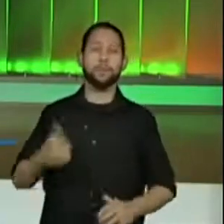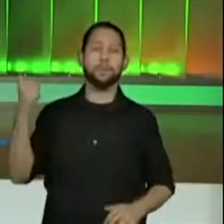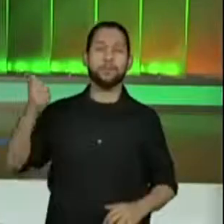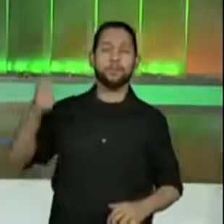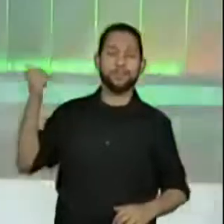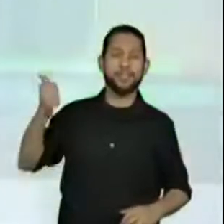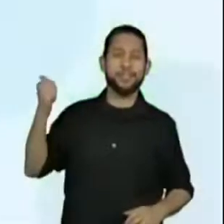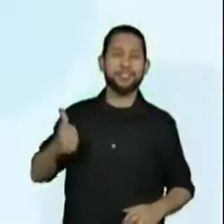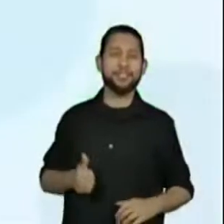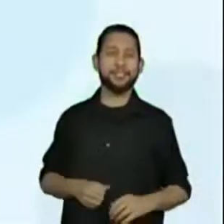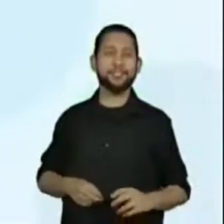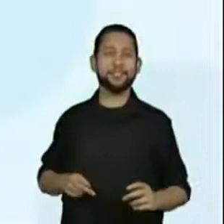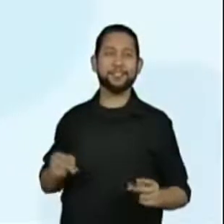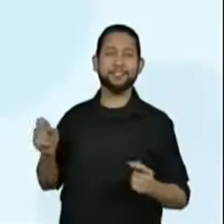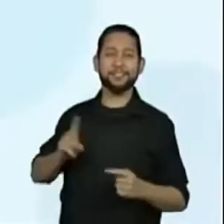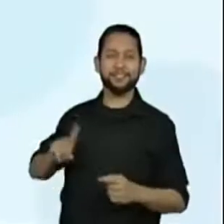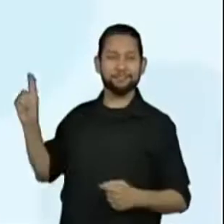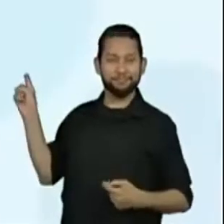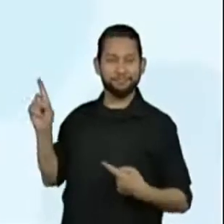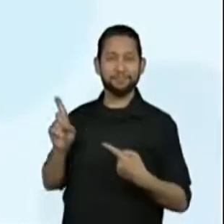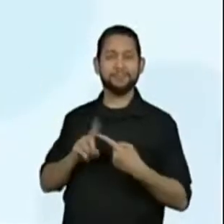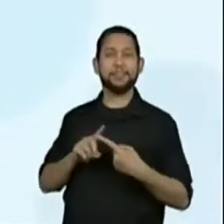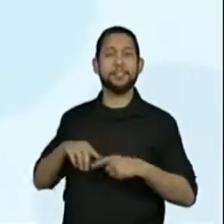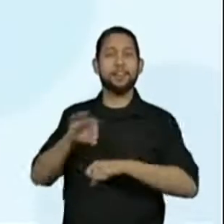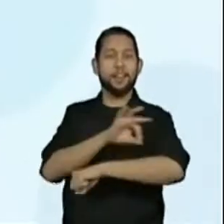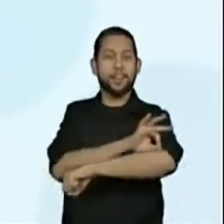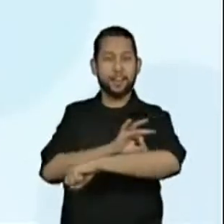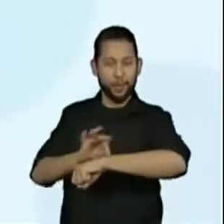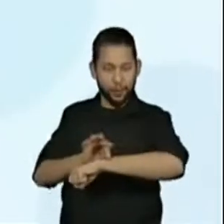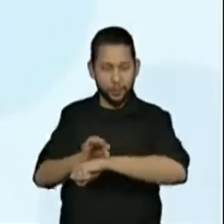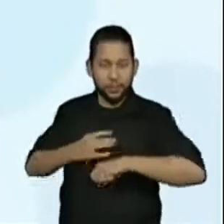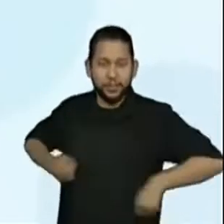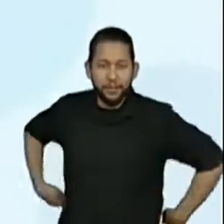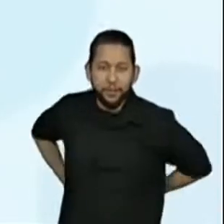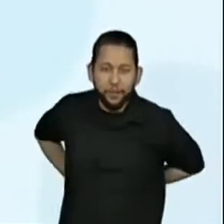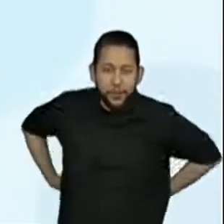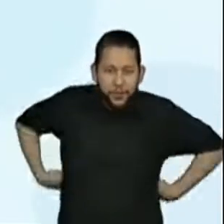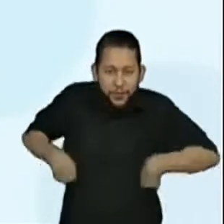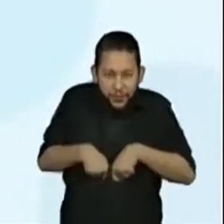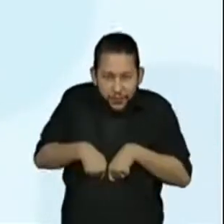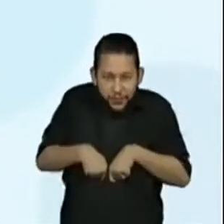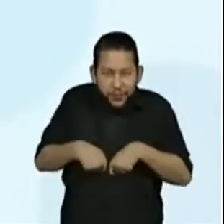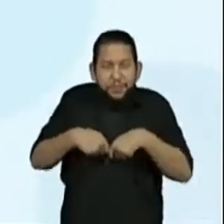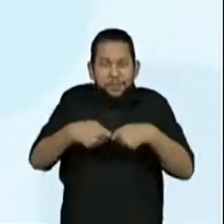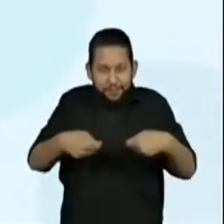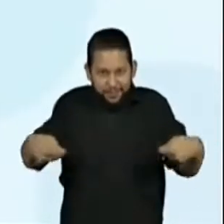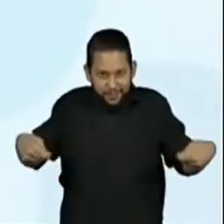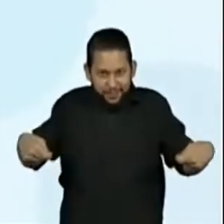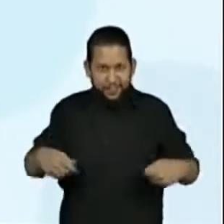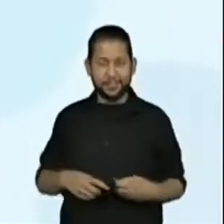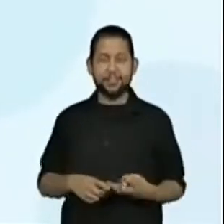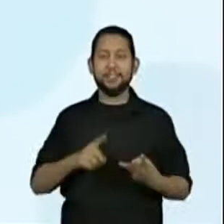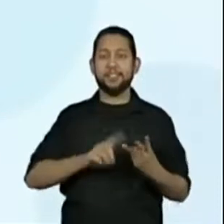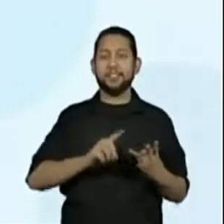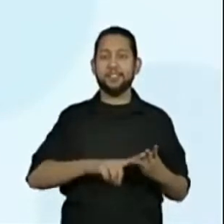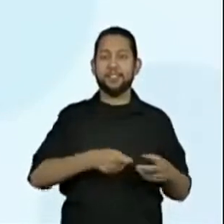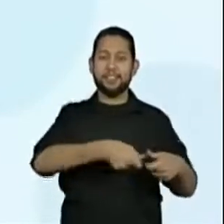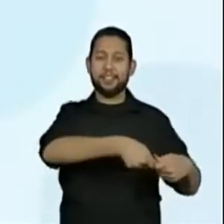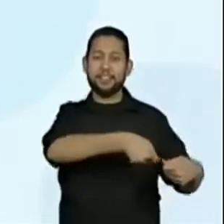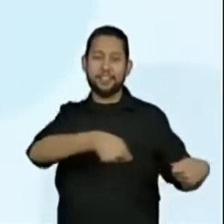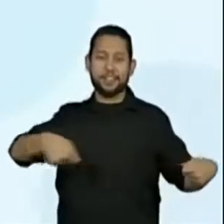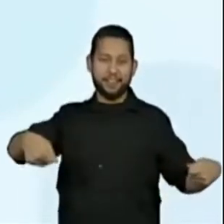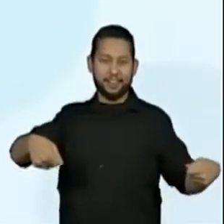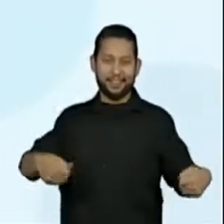a professora coloca aqui, ó. Podemos utilizar a régua, fita métrica e trena.